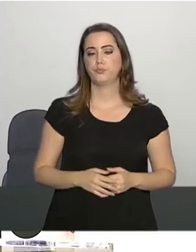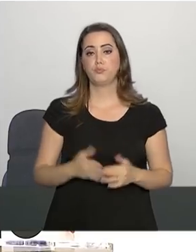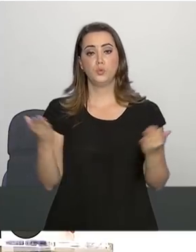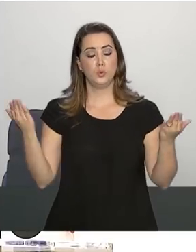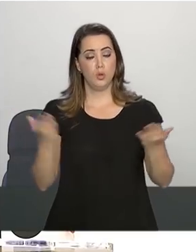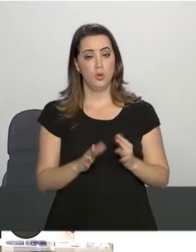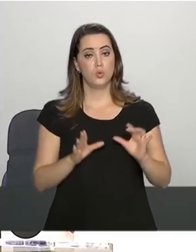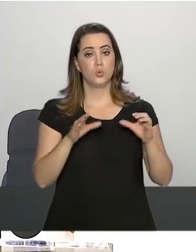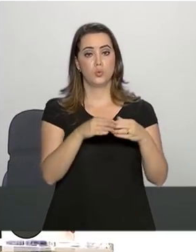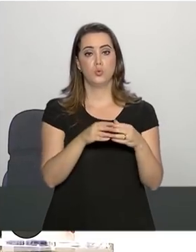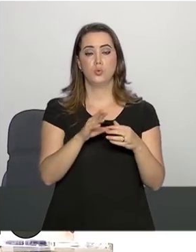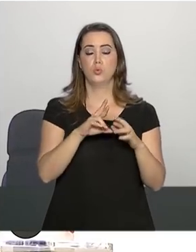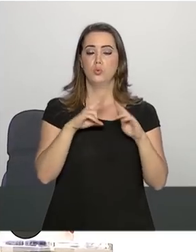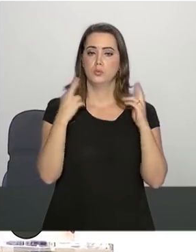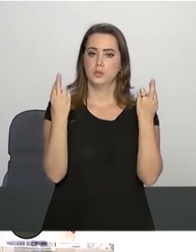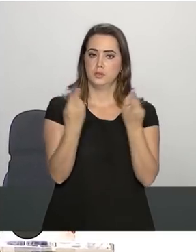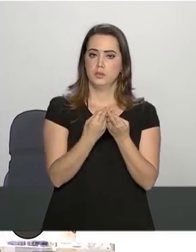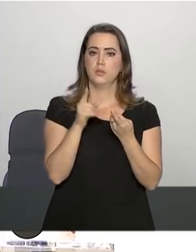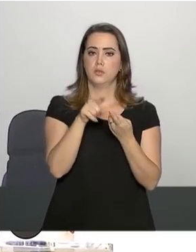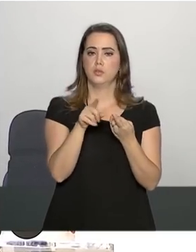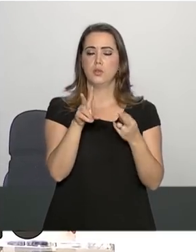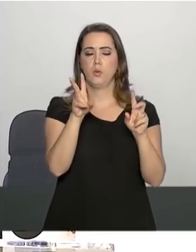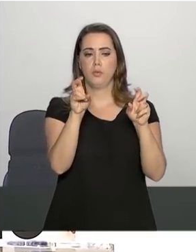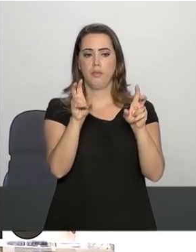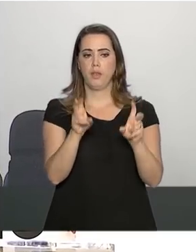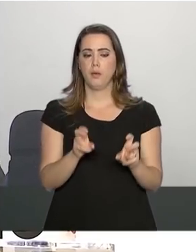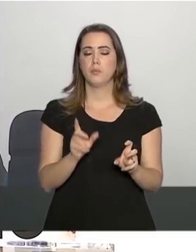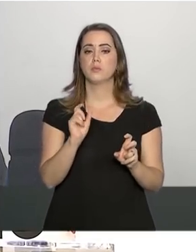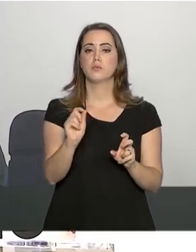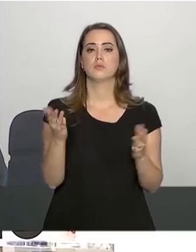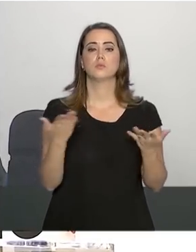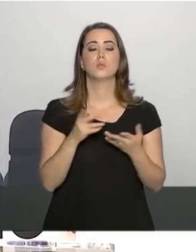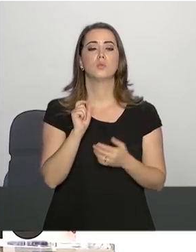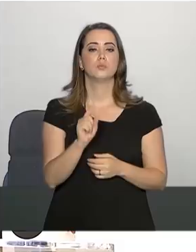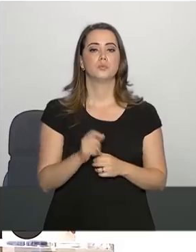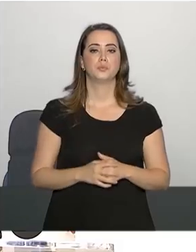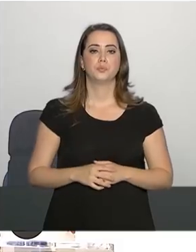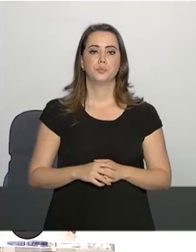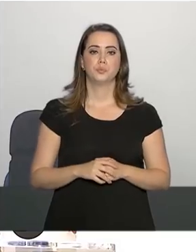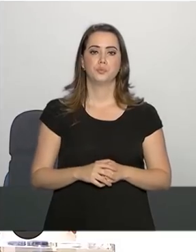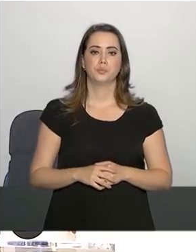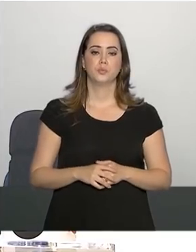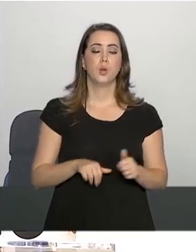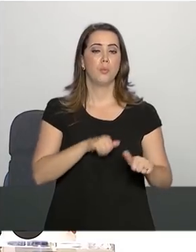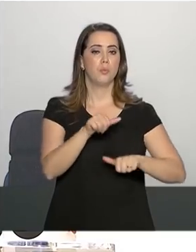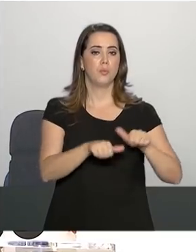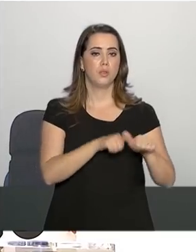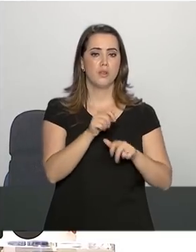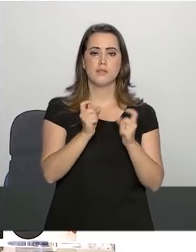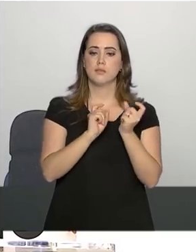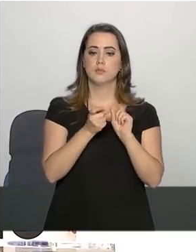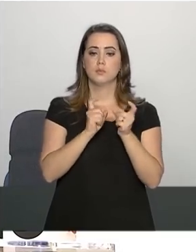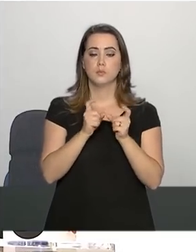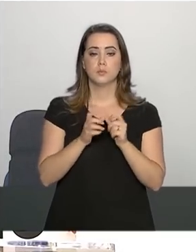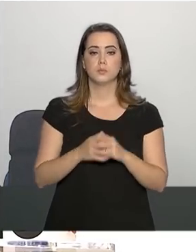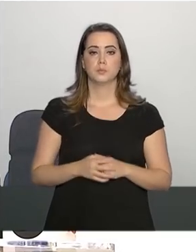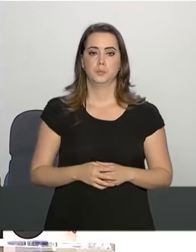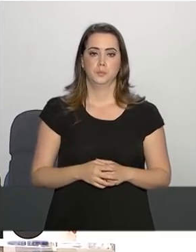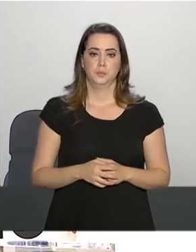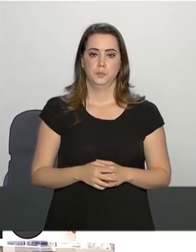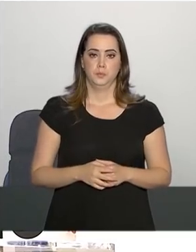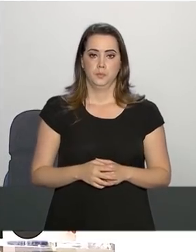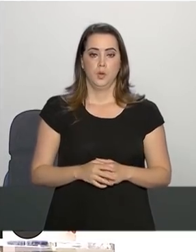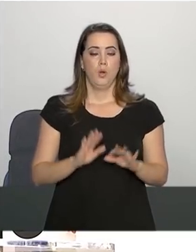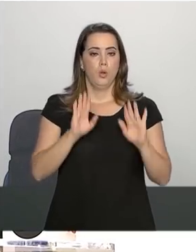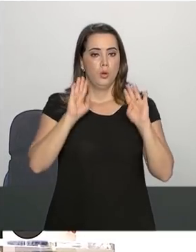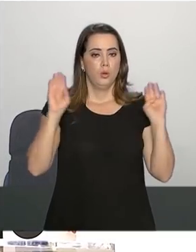na reunião de governo foram reforma administrativa com